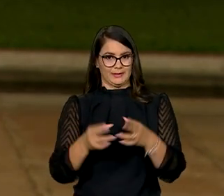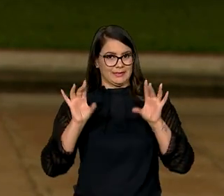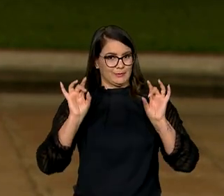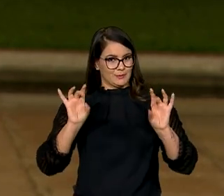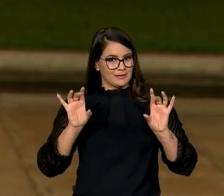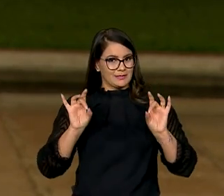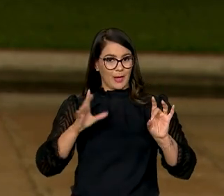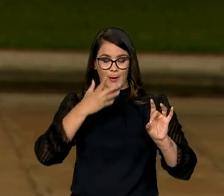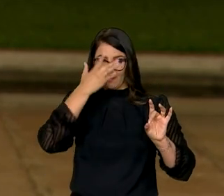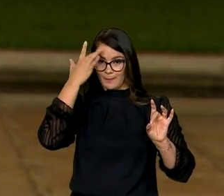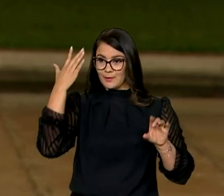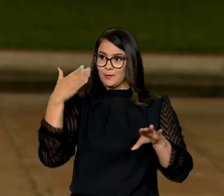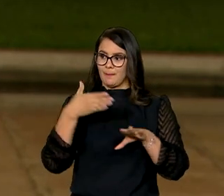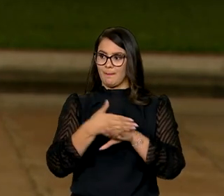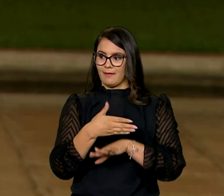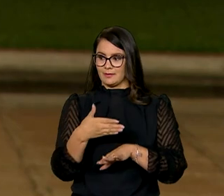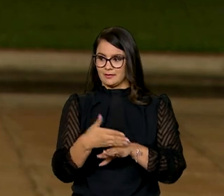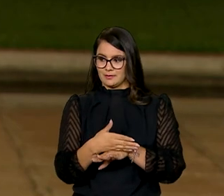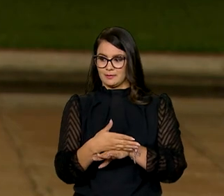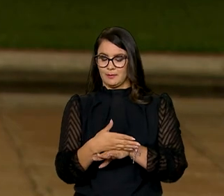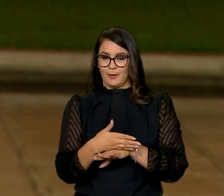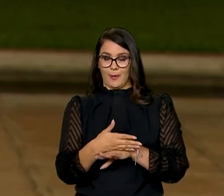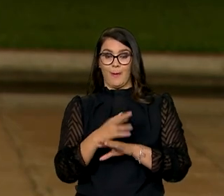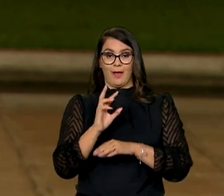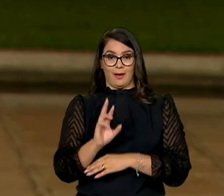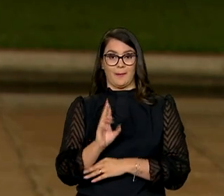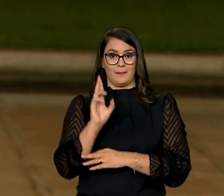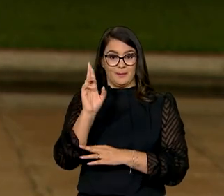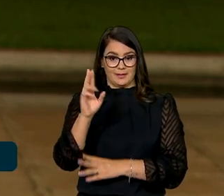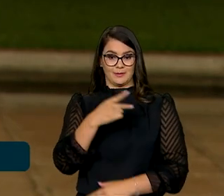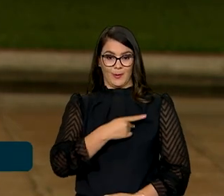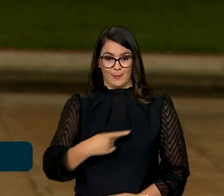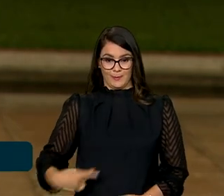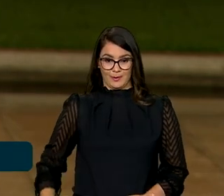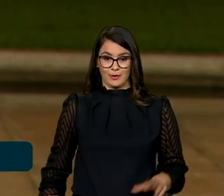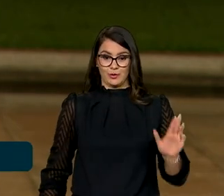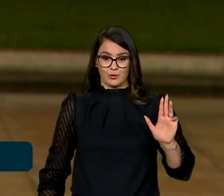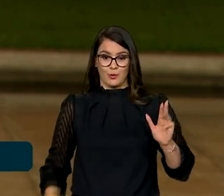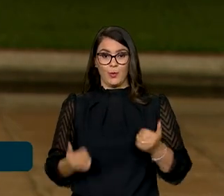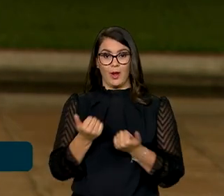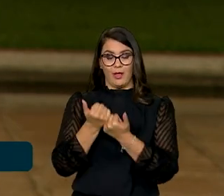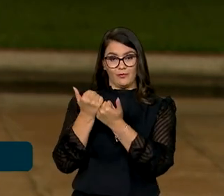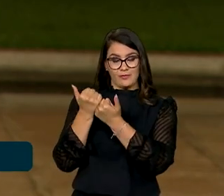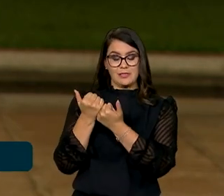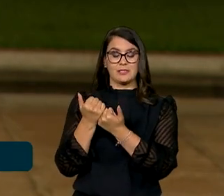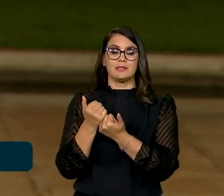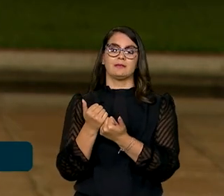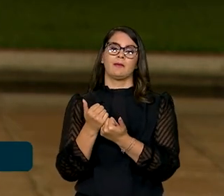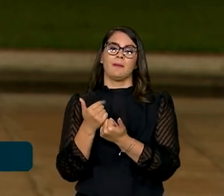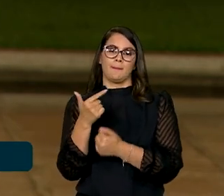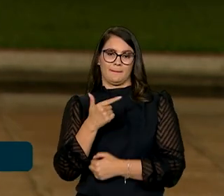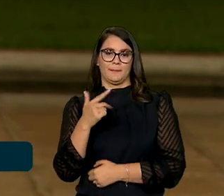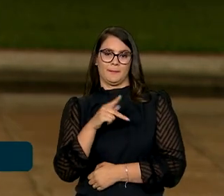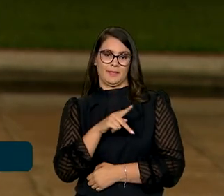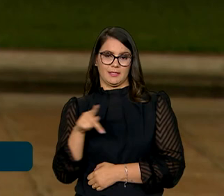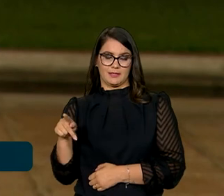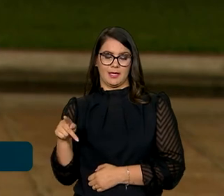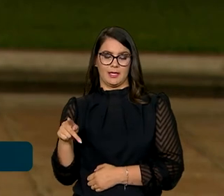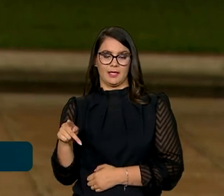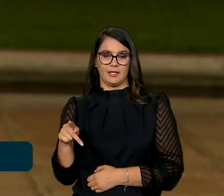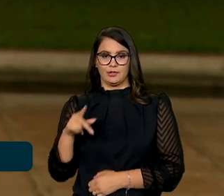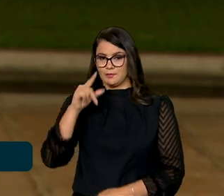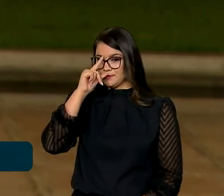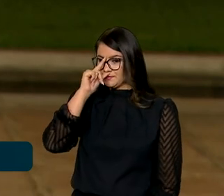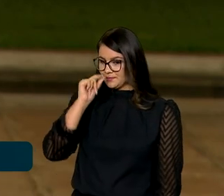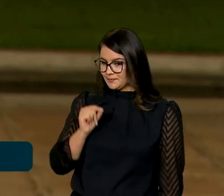e quem participou pra representar o presidente Lula foi o vice-presidente Geraldo Alckmin. E em